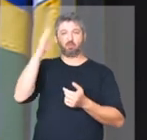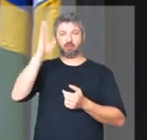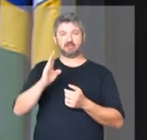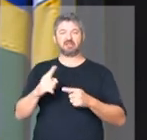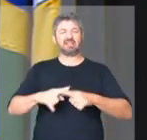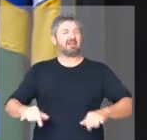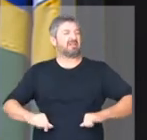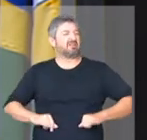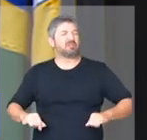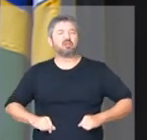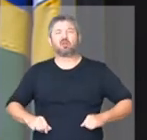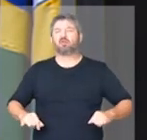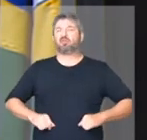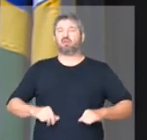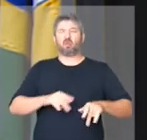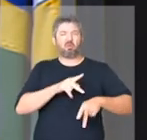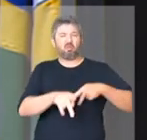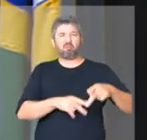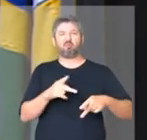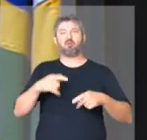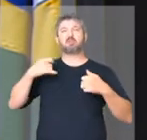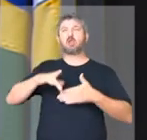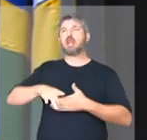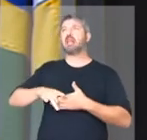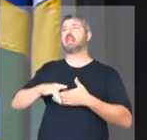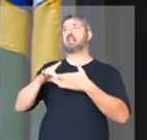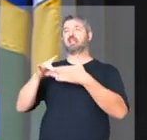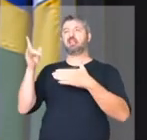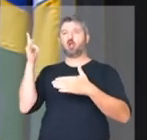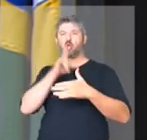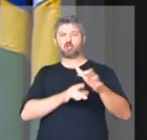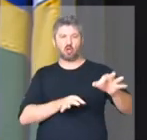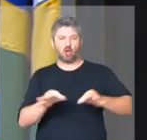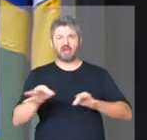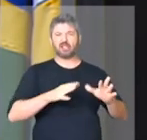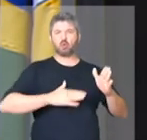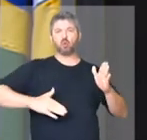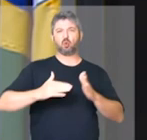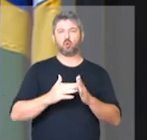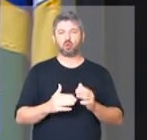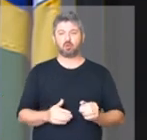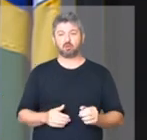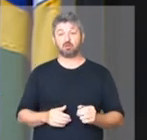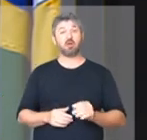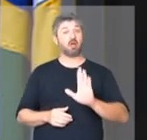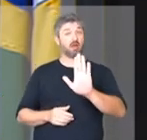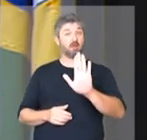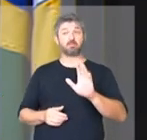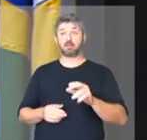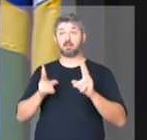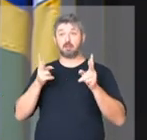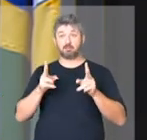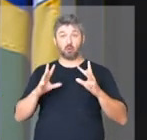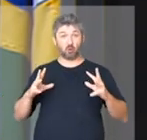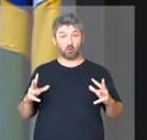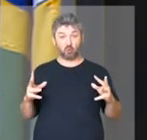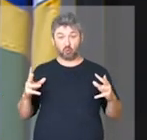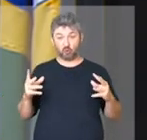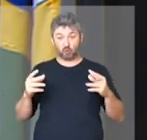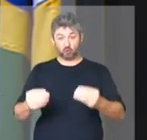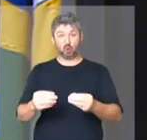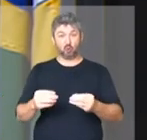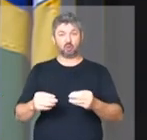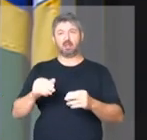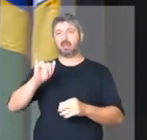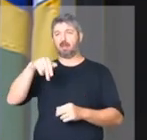uma nação que precisava de um líder para colocar ordem na casa. E ainda que todos estejam, todos da